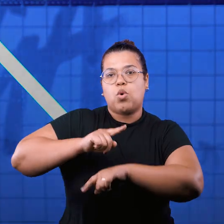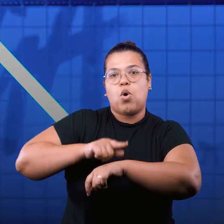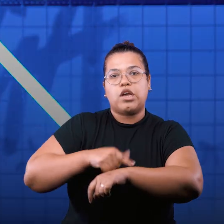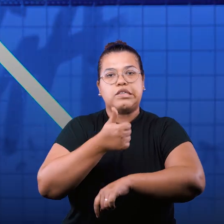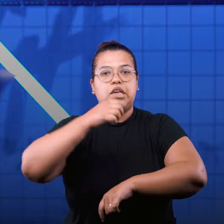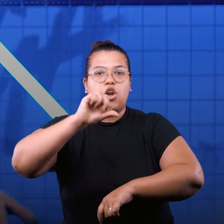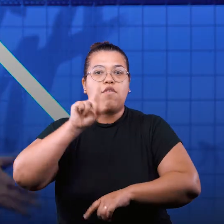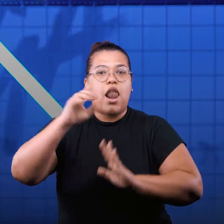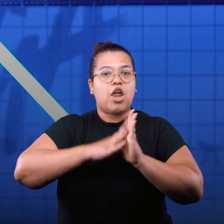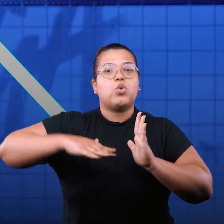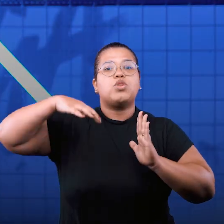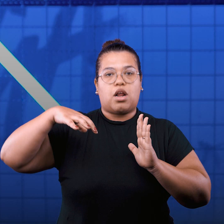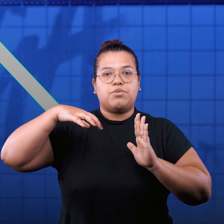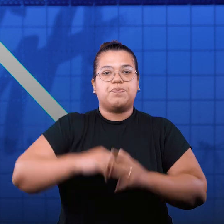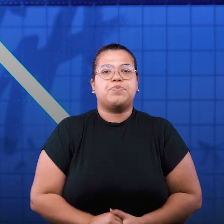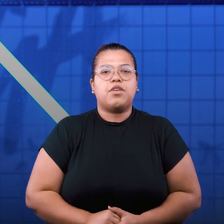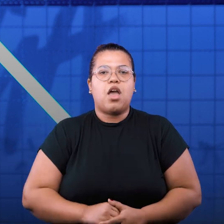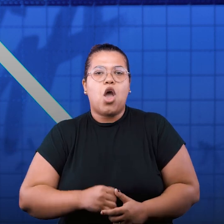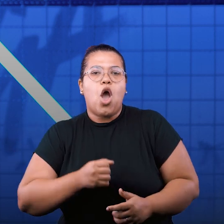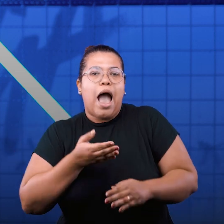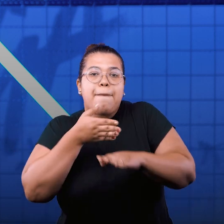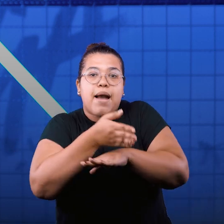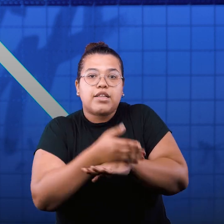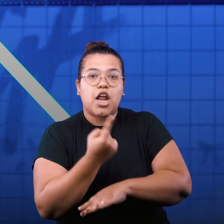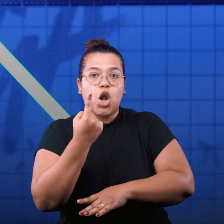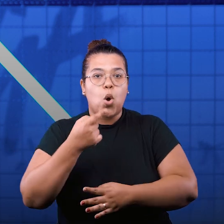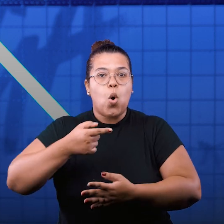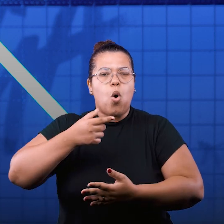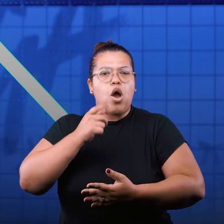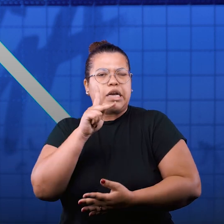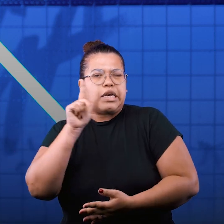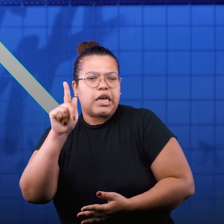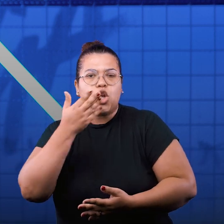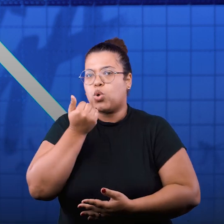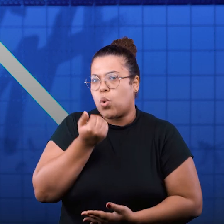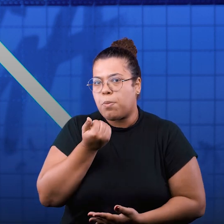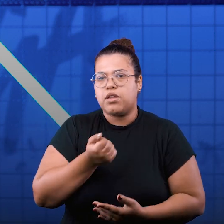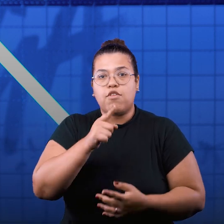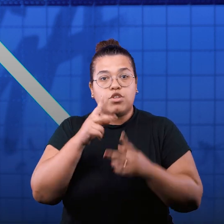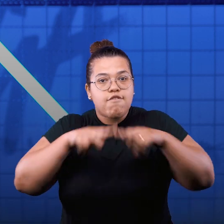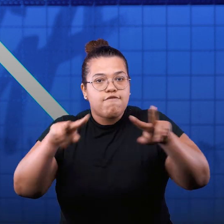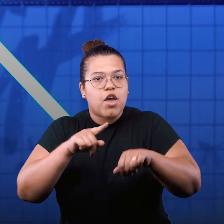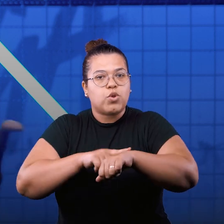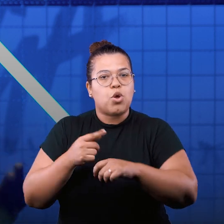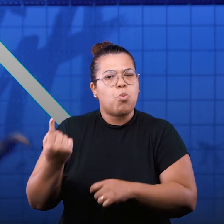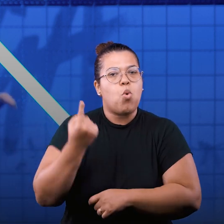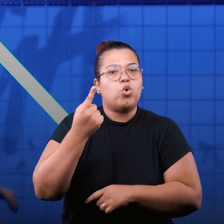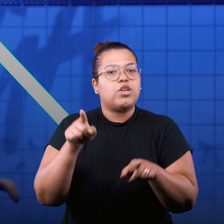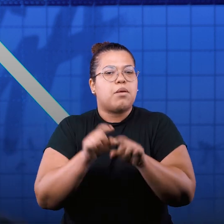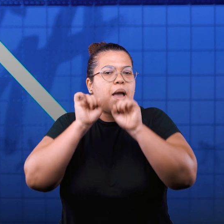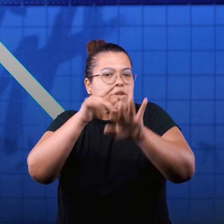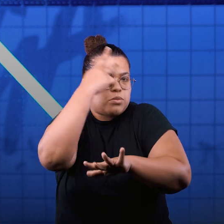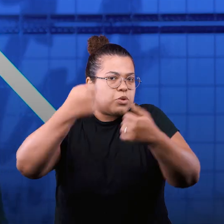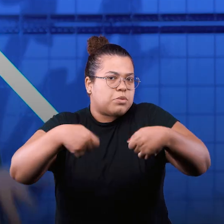19h, no Teatro Candinha Dória. A entrada é apenas um quilo de alimento. Assim você prestigia esse momento único e abençoa aqueles que